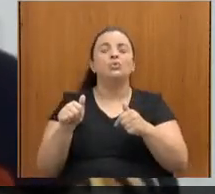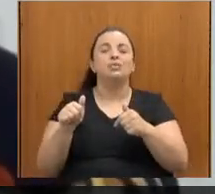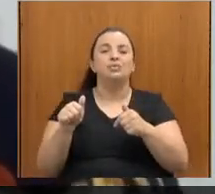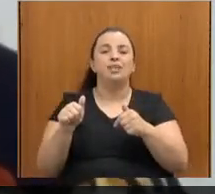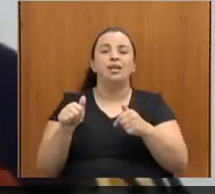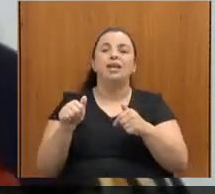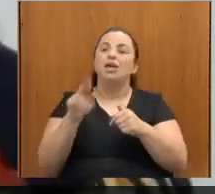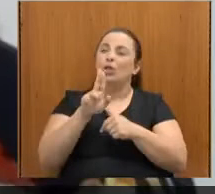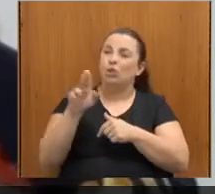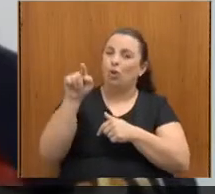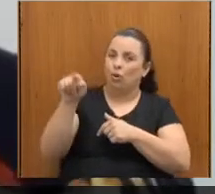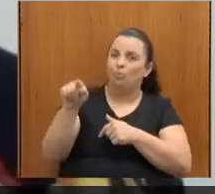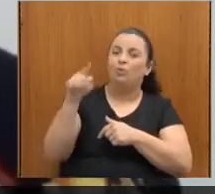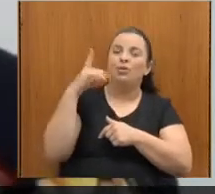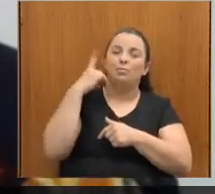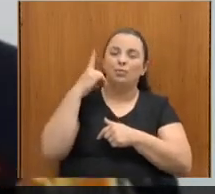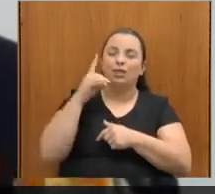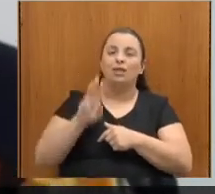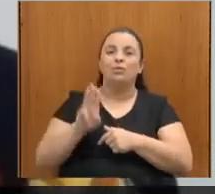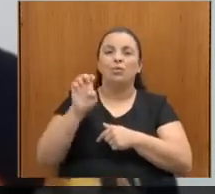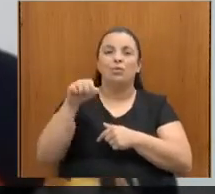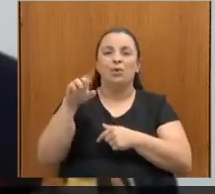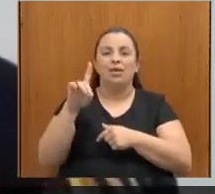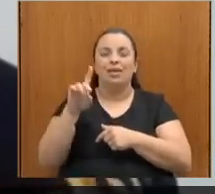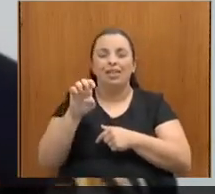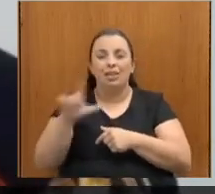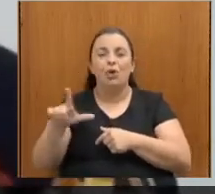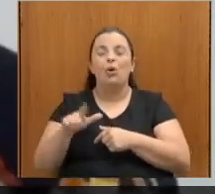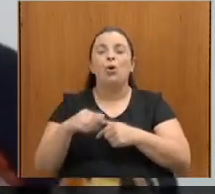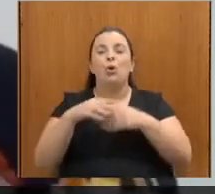aqui algumas pessoas que eu já conheço, José Savieta e outras.